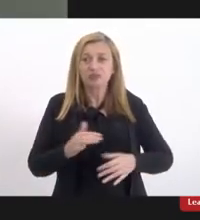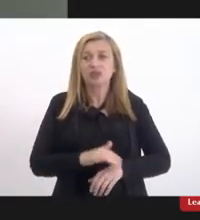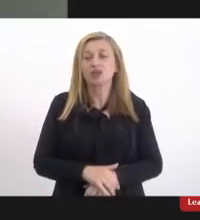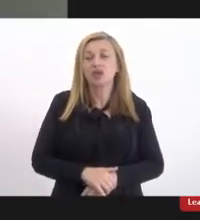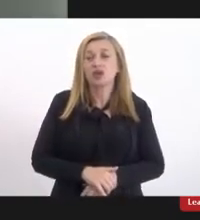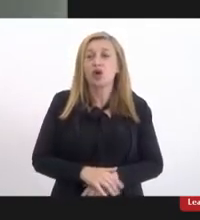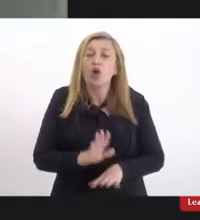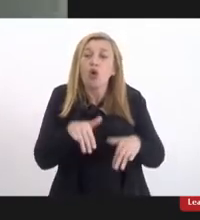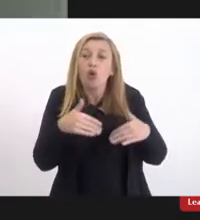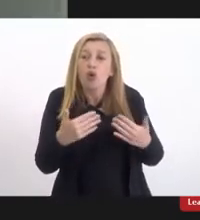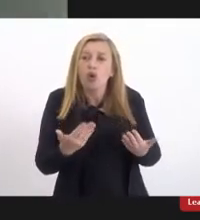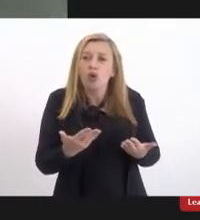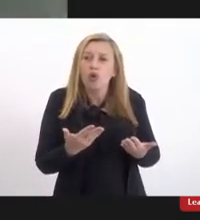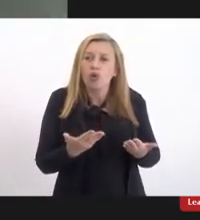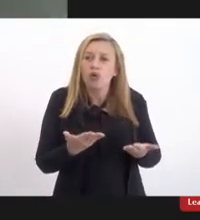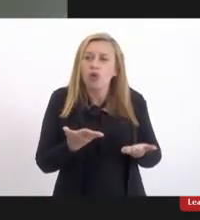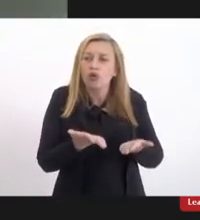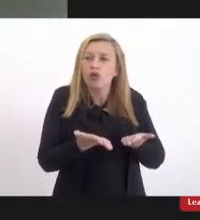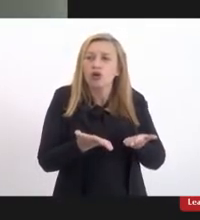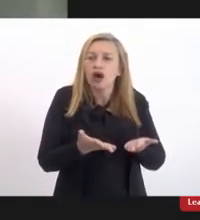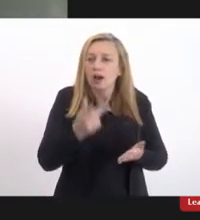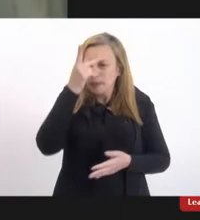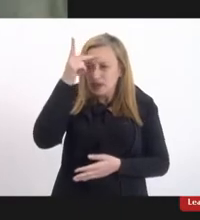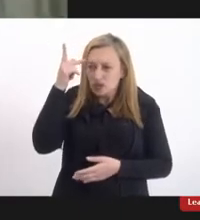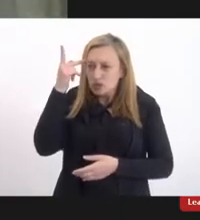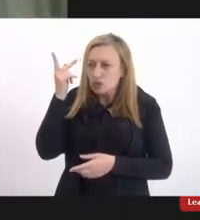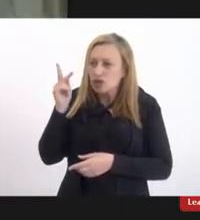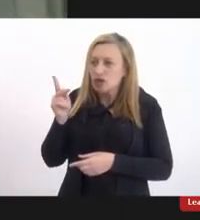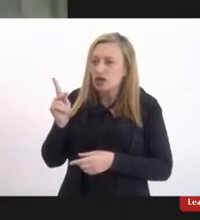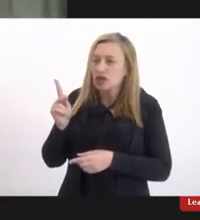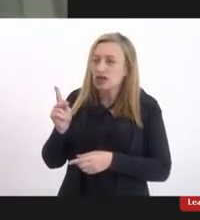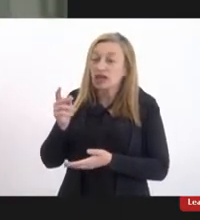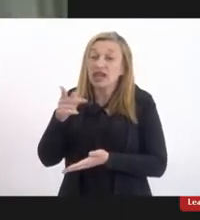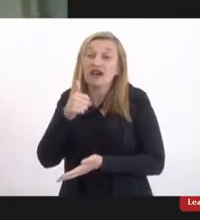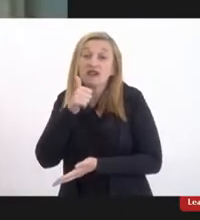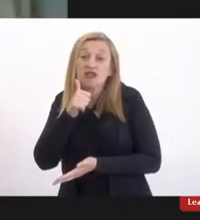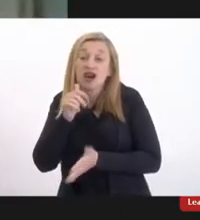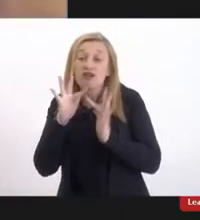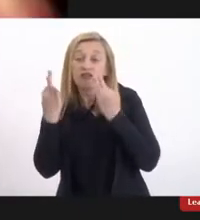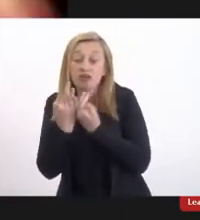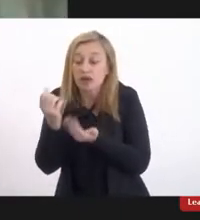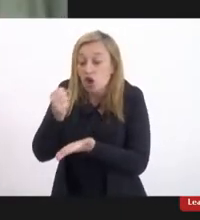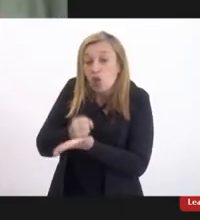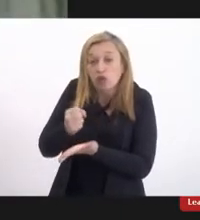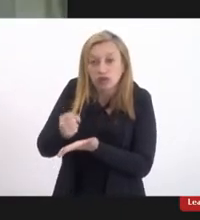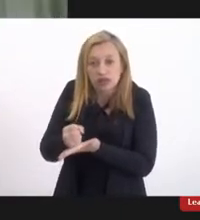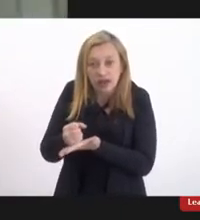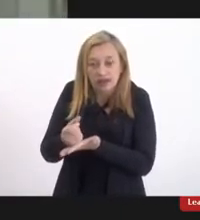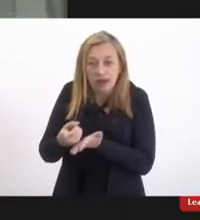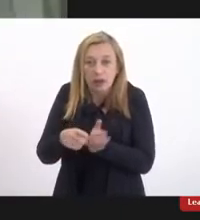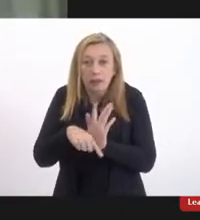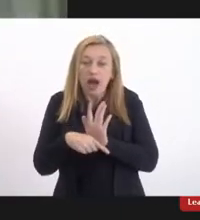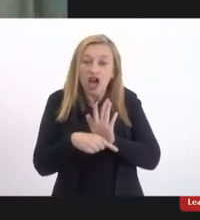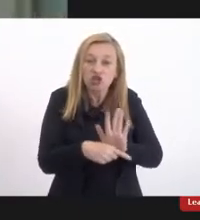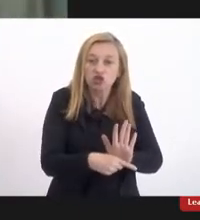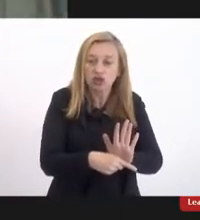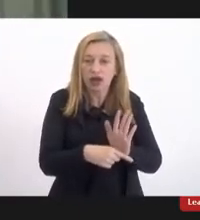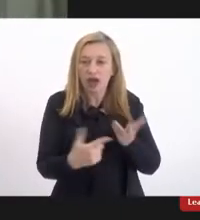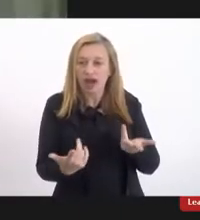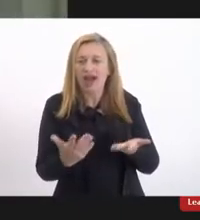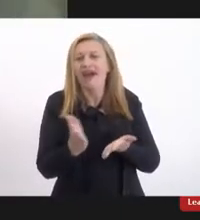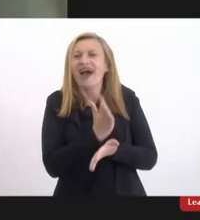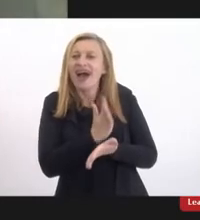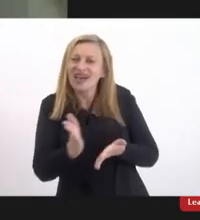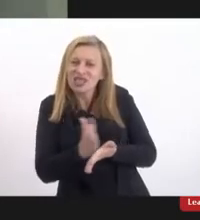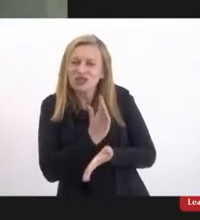ou o cuidador que é contratado pela família às vezes uma área em que você tem um estudante poucos casos em que a